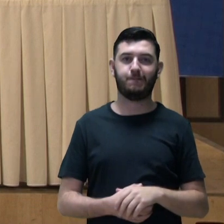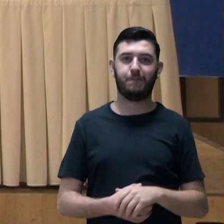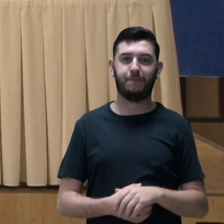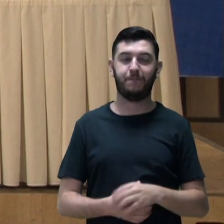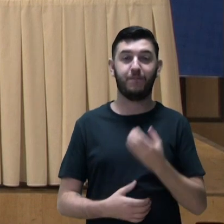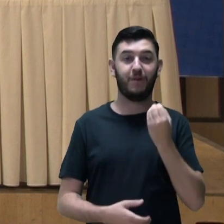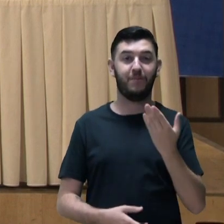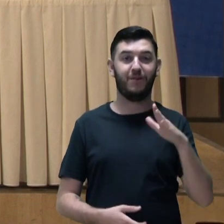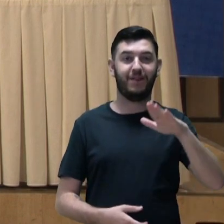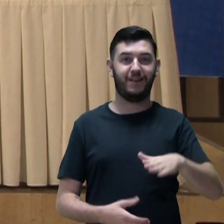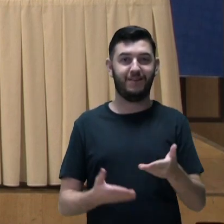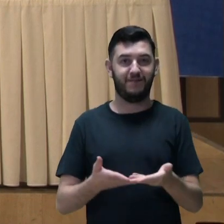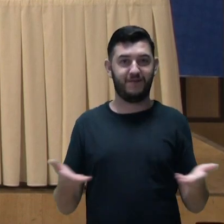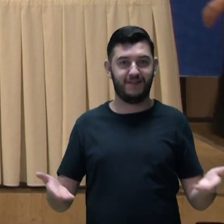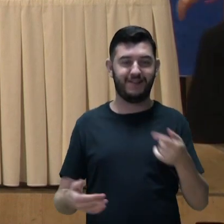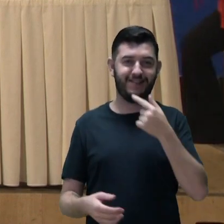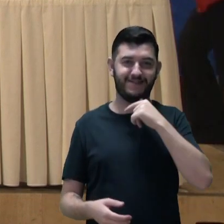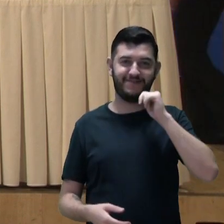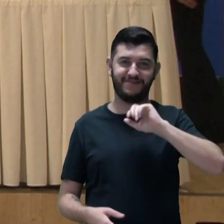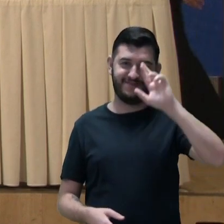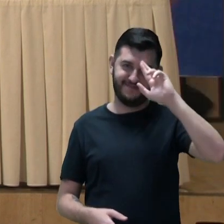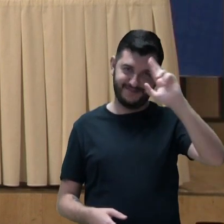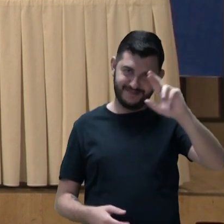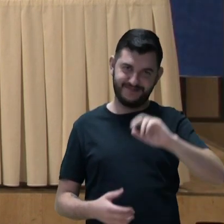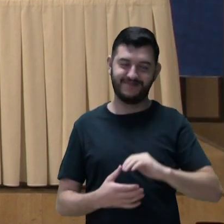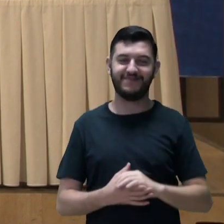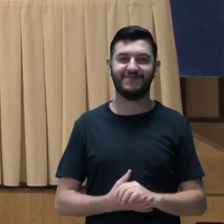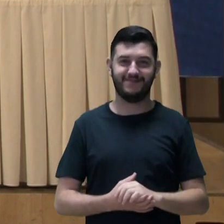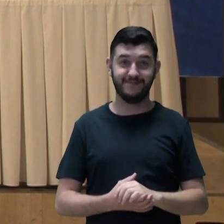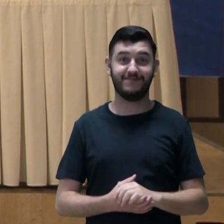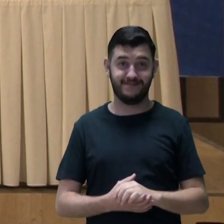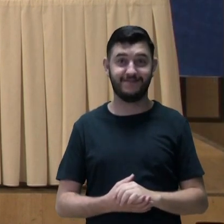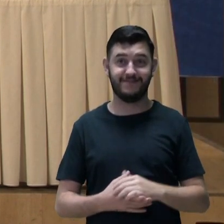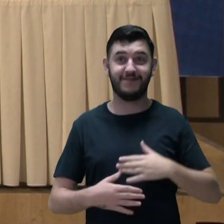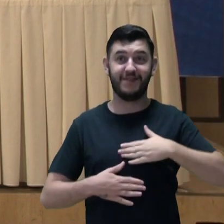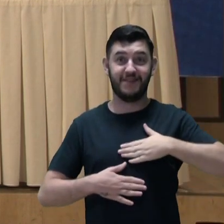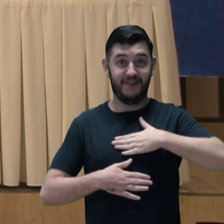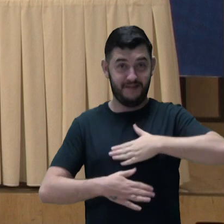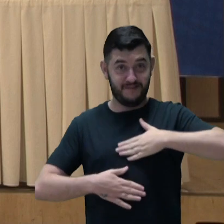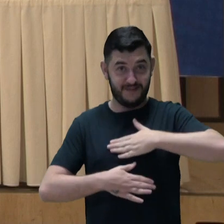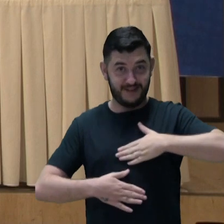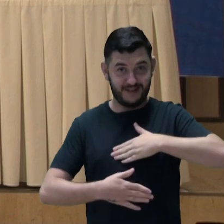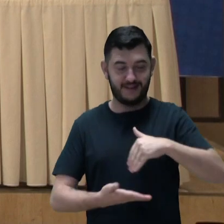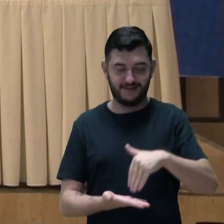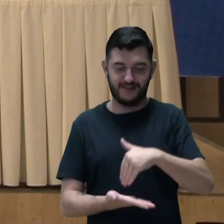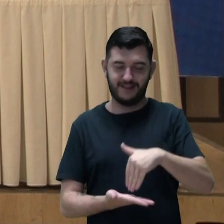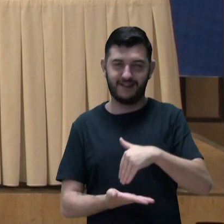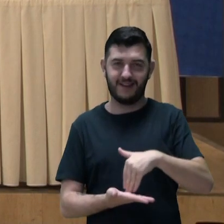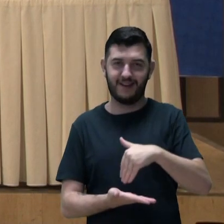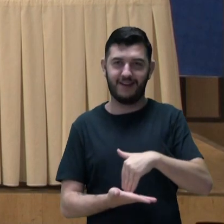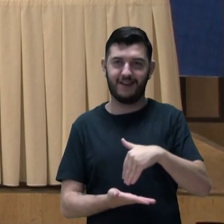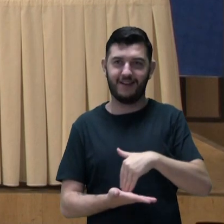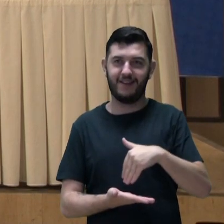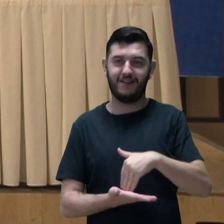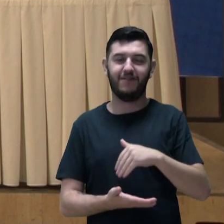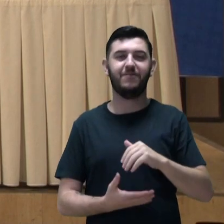Boa tarde a todos, senhoras e senhores. Empresado secretário Thomas Santana,